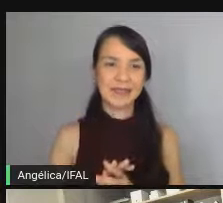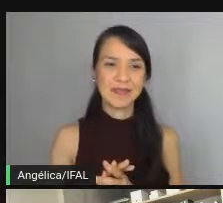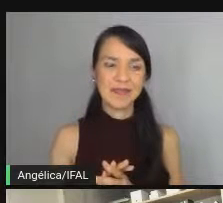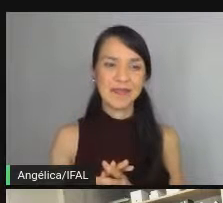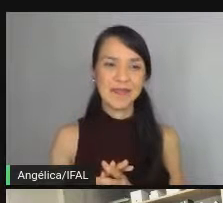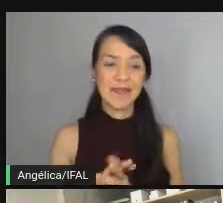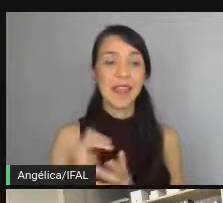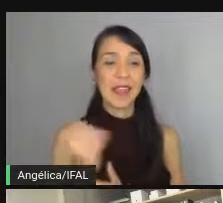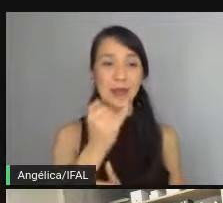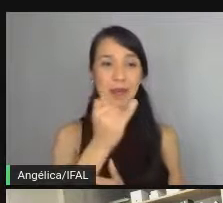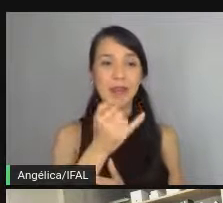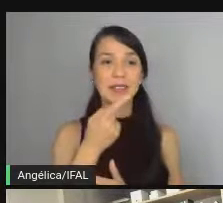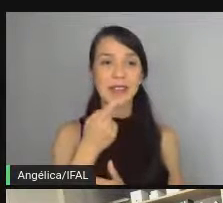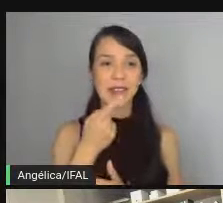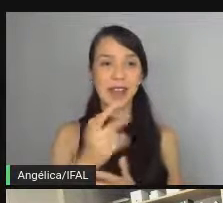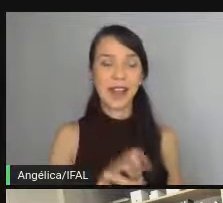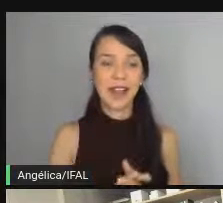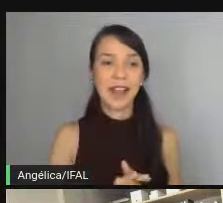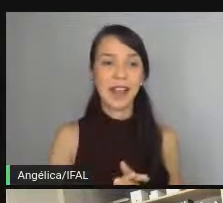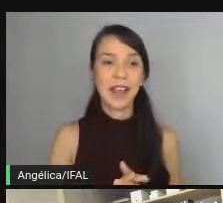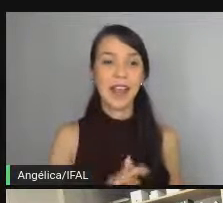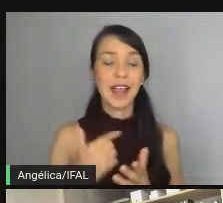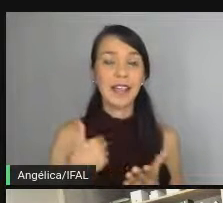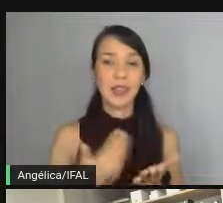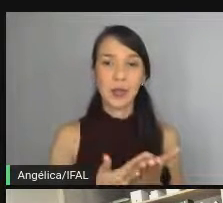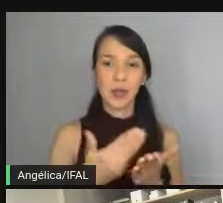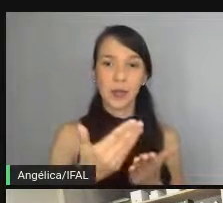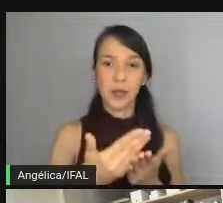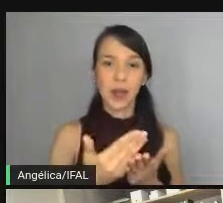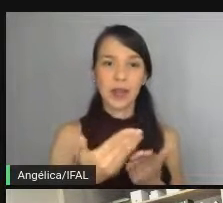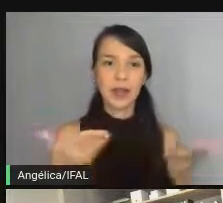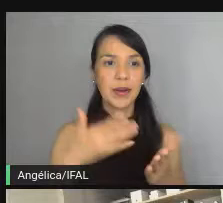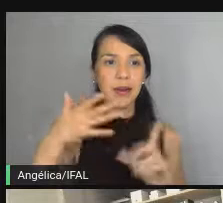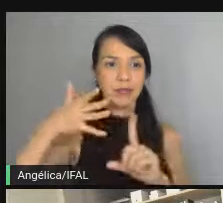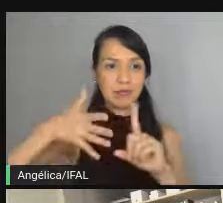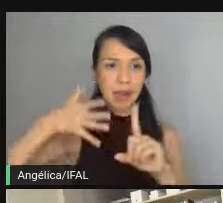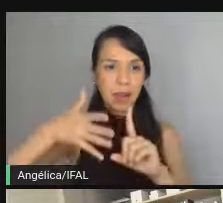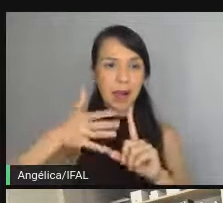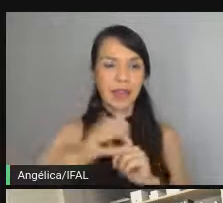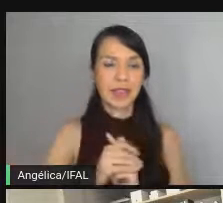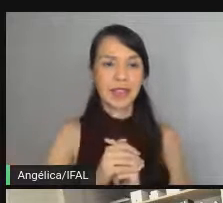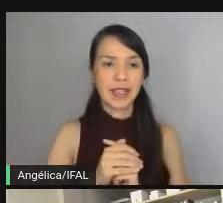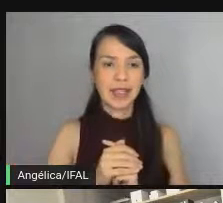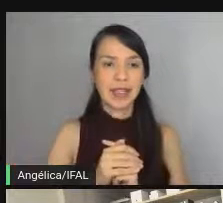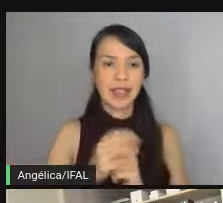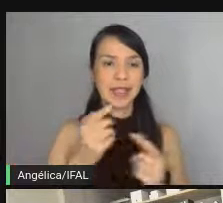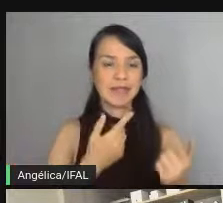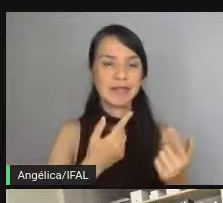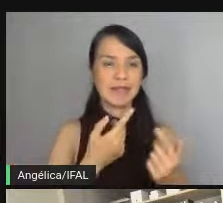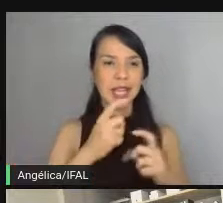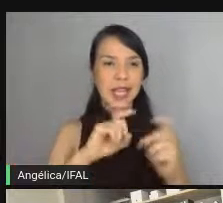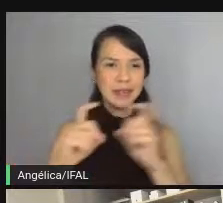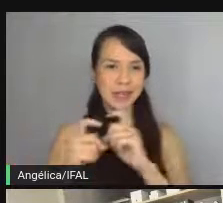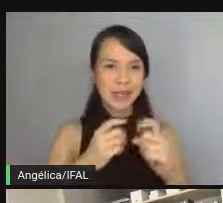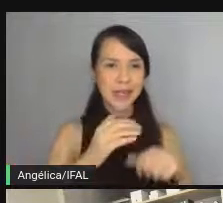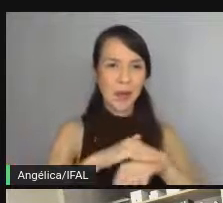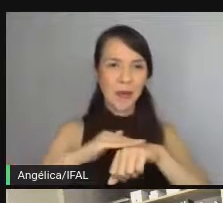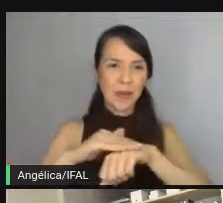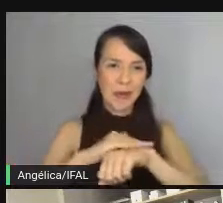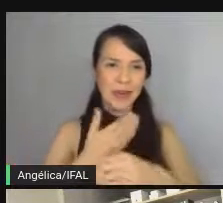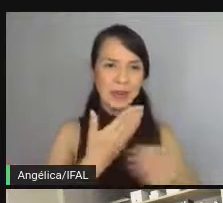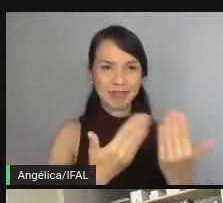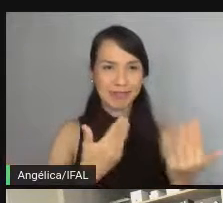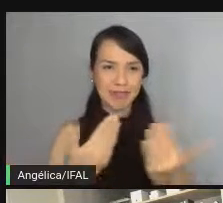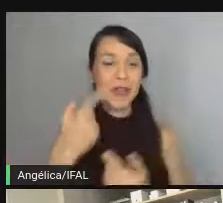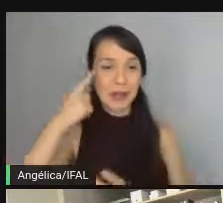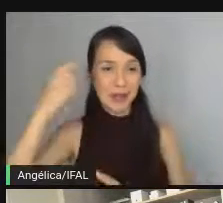é importante a gente dizer uma coisa, acho que parte dessa palestra foi planejada, desse bate-bola, desse bate-papo